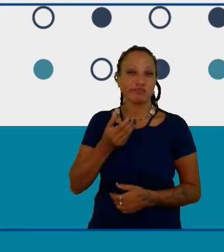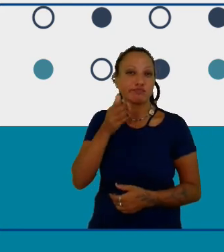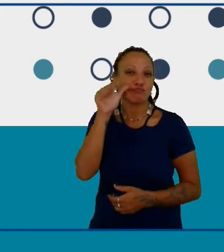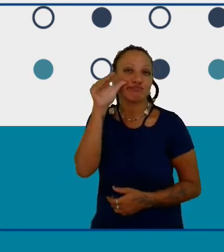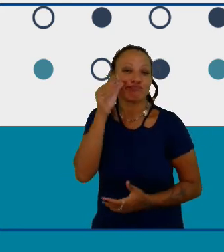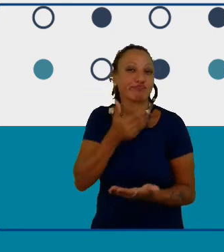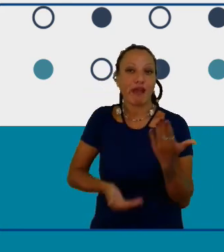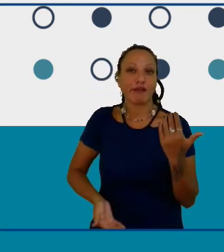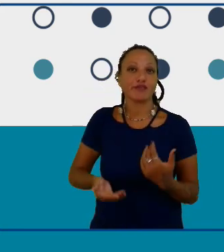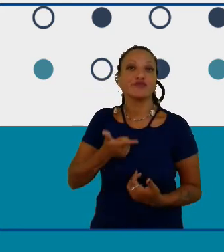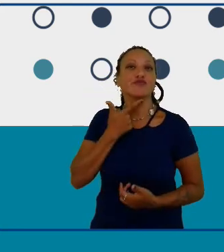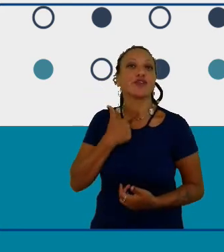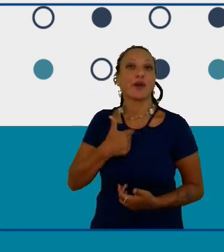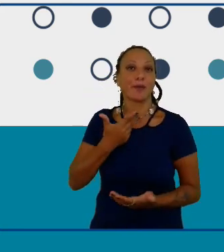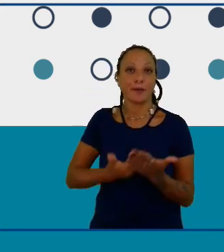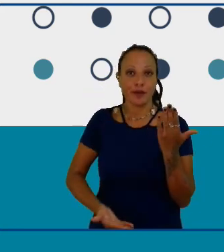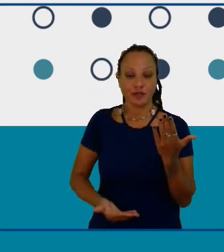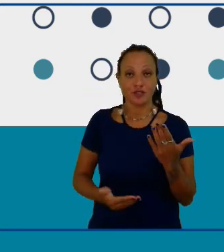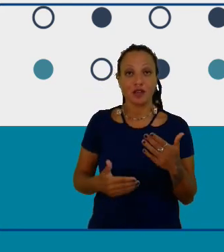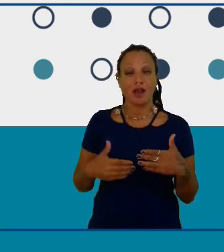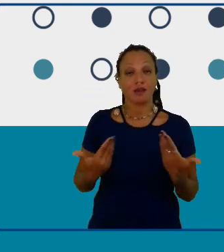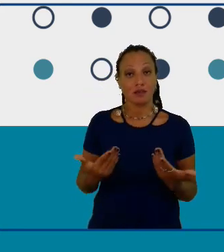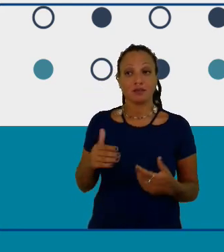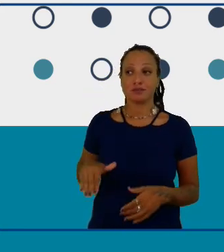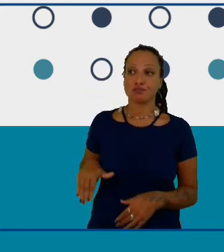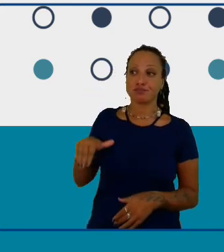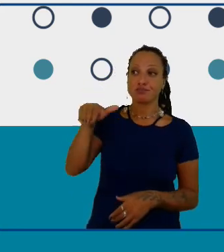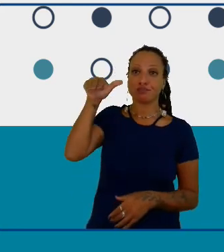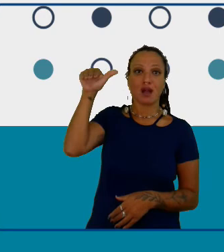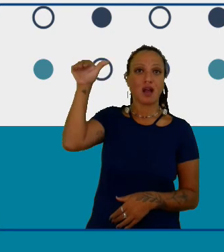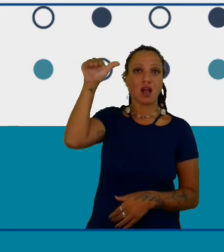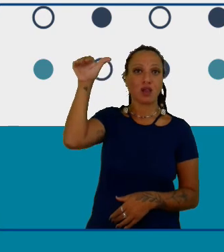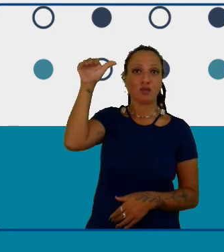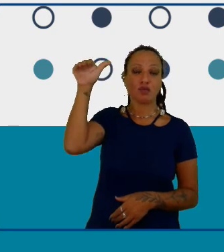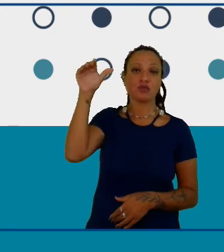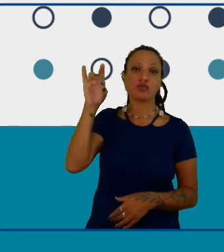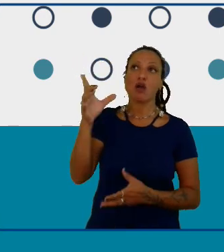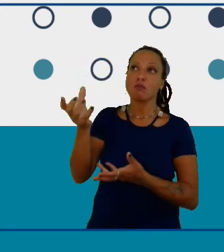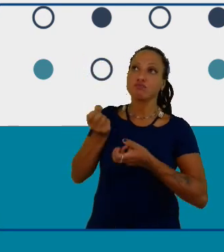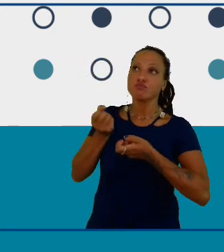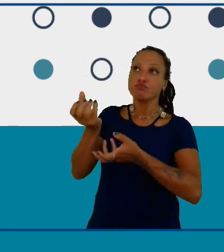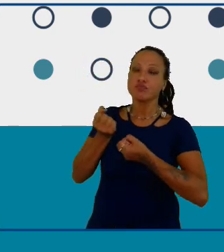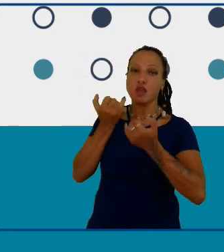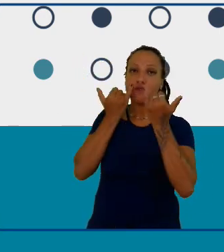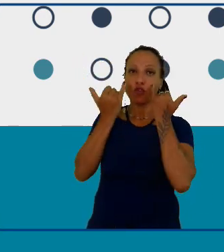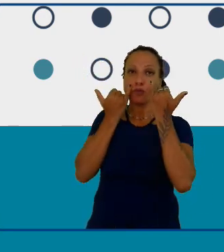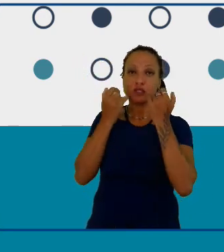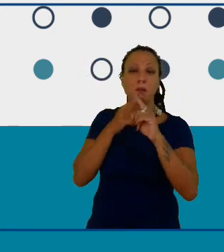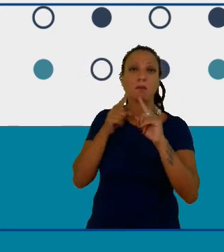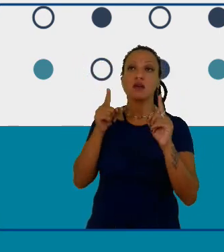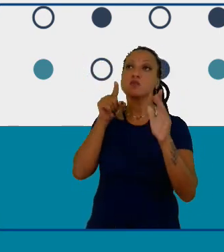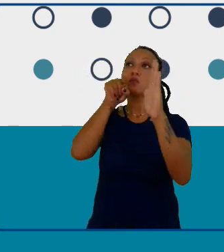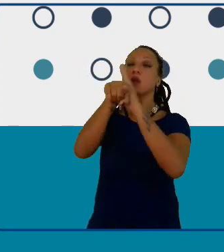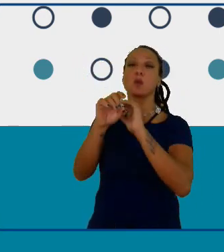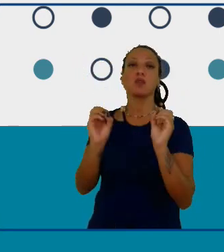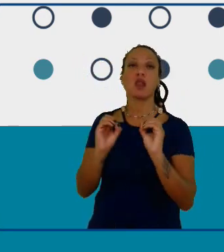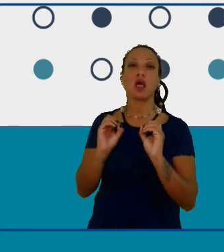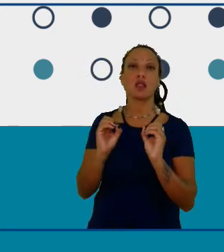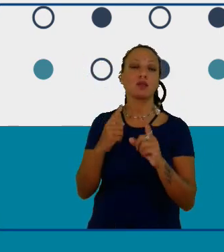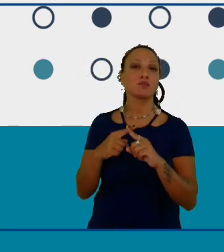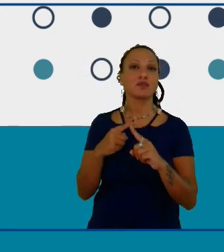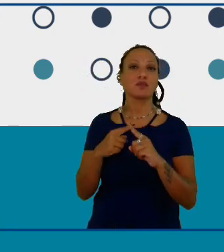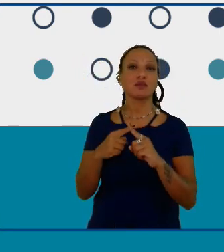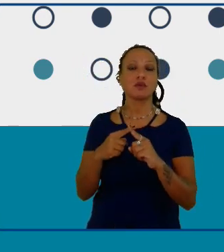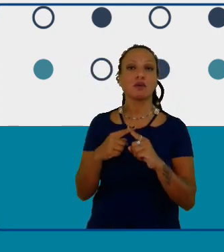adultos e alunos que simplesmente recebem informações e sem questionar e sem criar sem perguntar